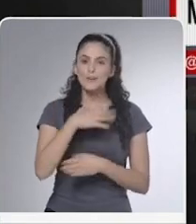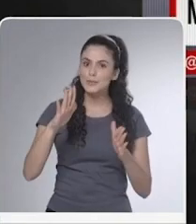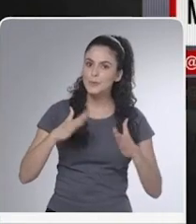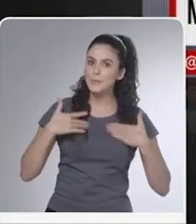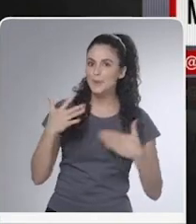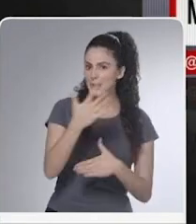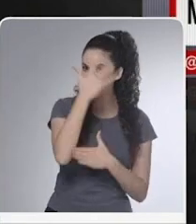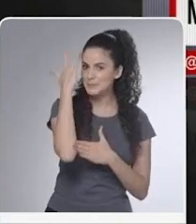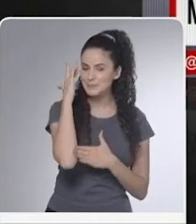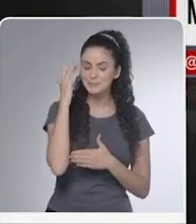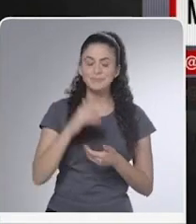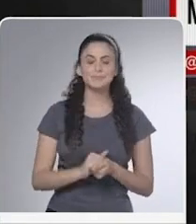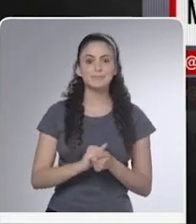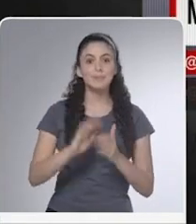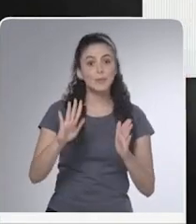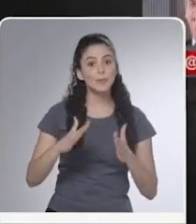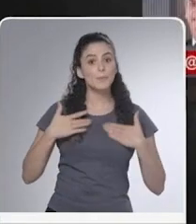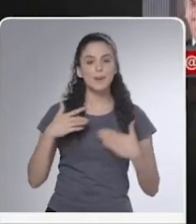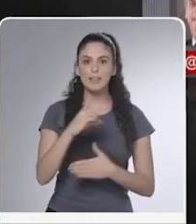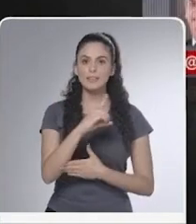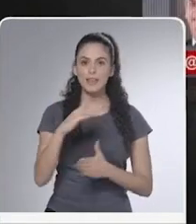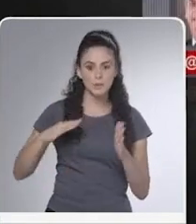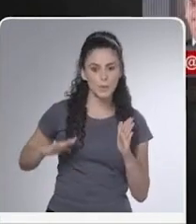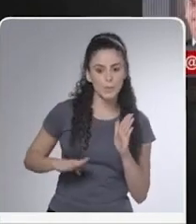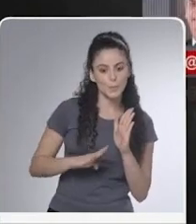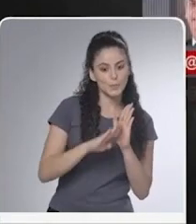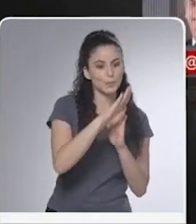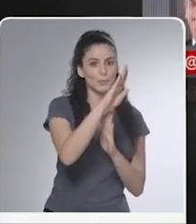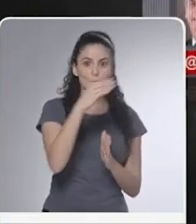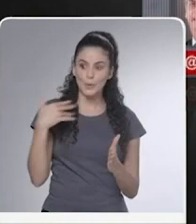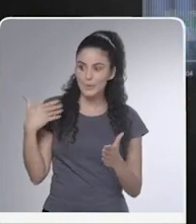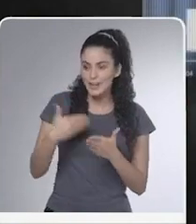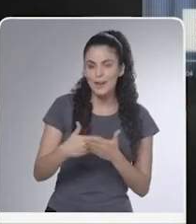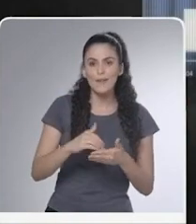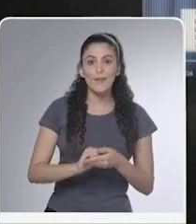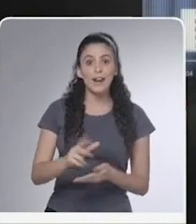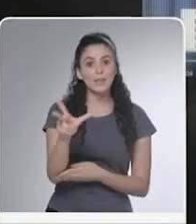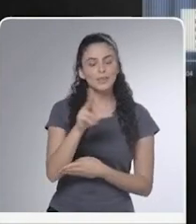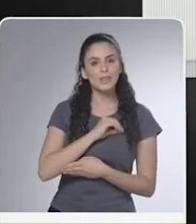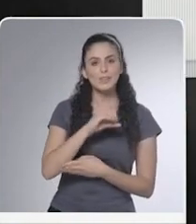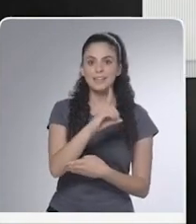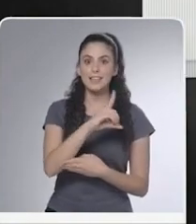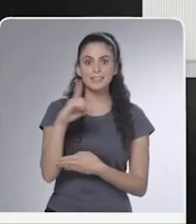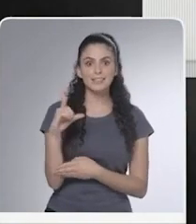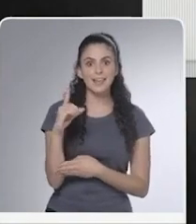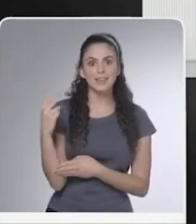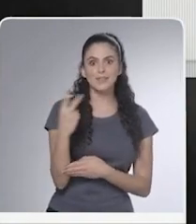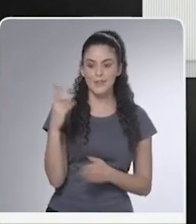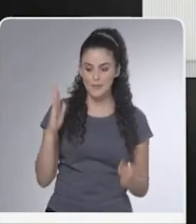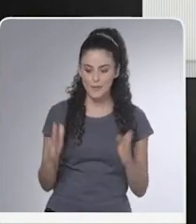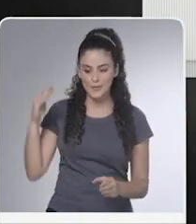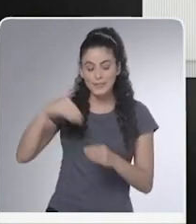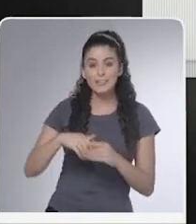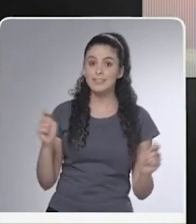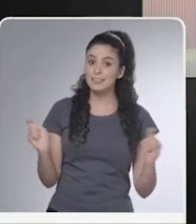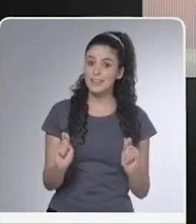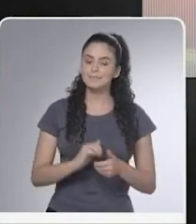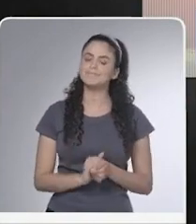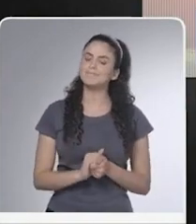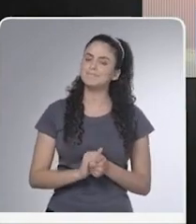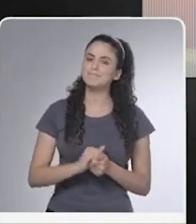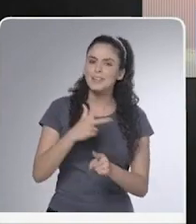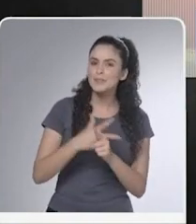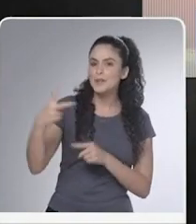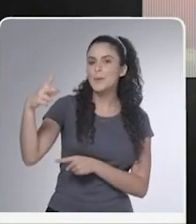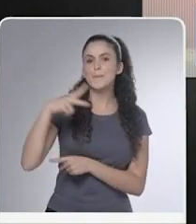e surpreendeu muita gente. Estou com o que o Décio Lima está fazendo até agora. Uau! Décio Lima no segundo turno. Foi uma